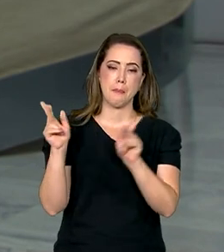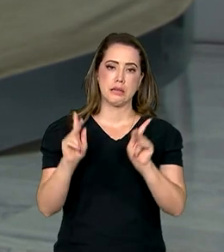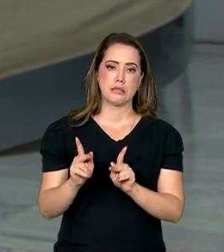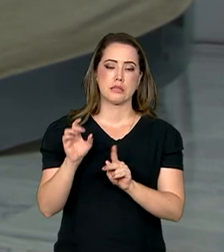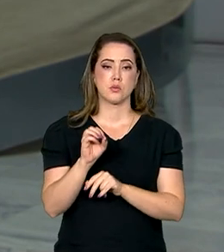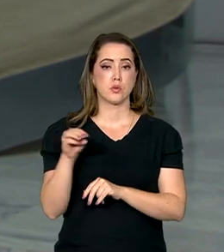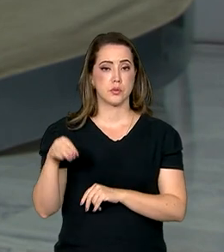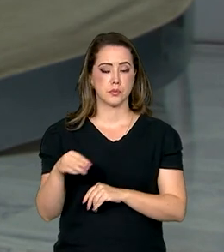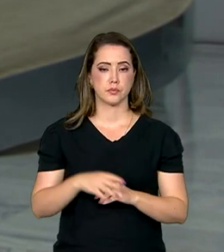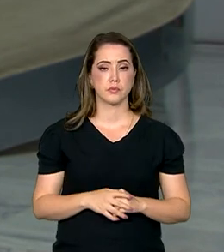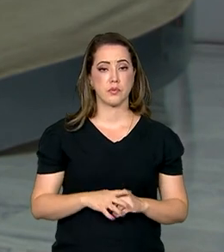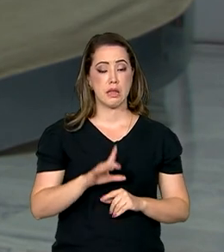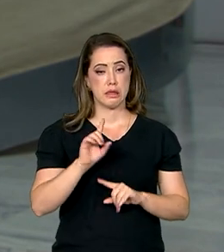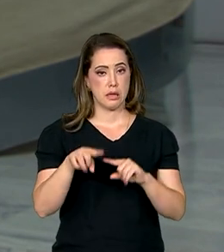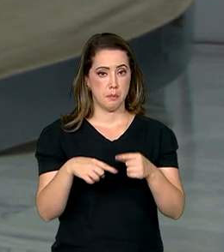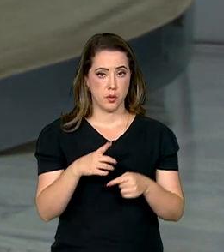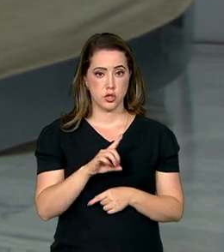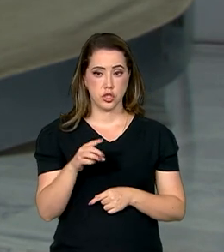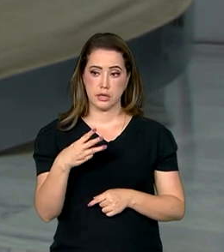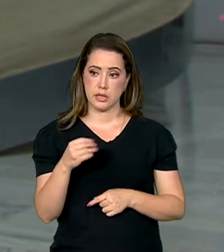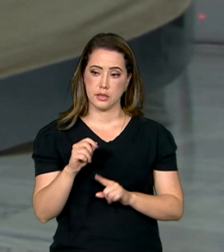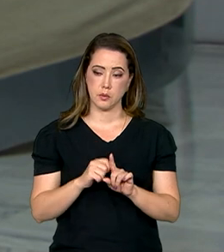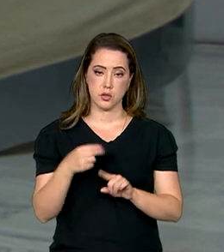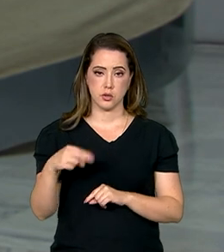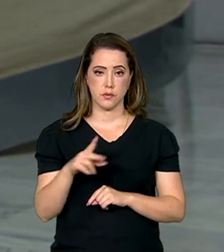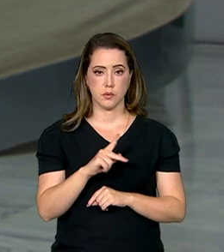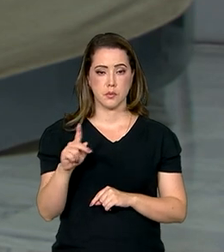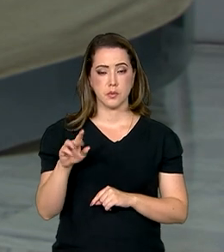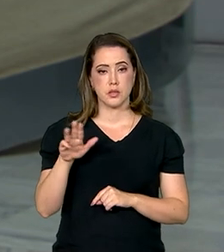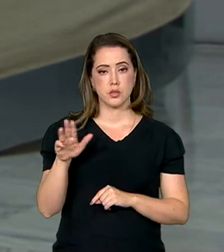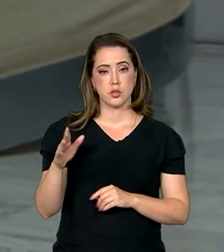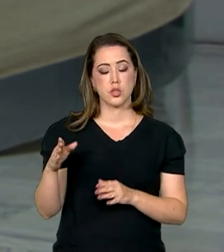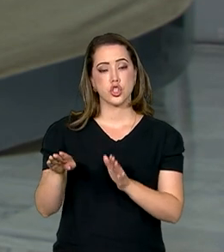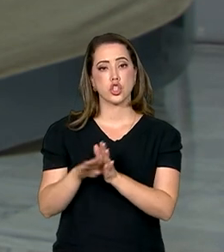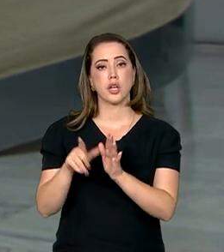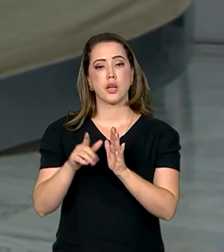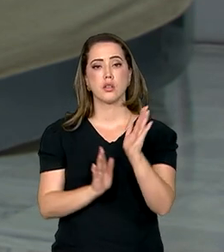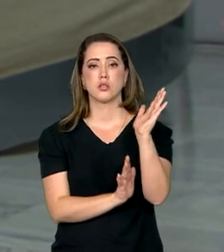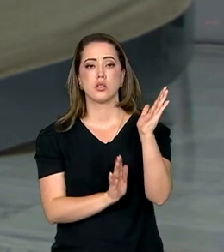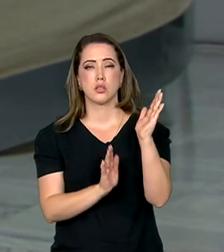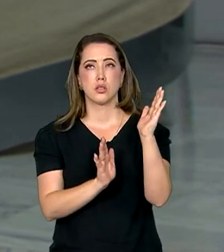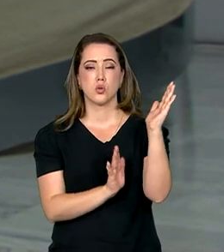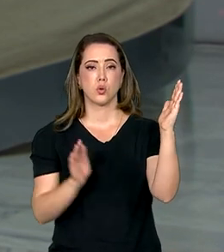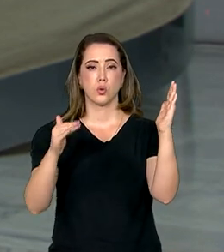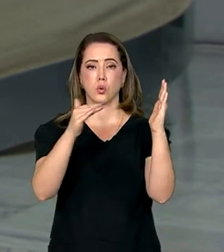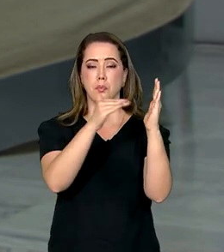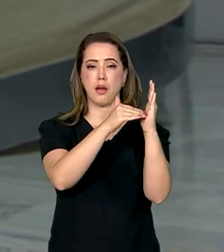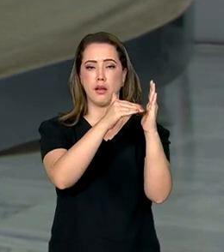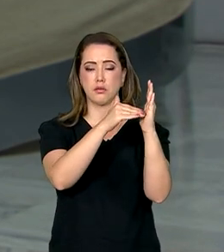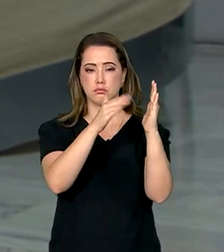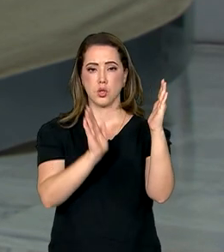Oriente Médio. Já no dia 30 de novembro, o presidente Lula desembarca em Dubai, nos Emirados Árabes Unidos, onde